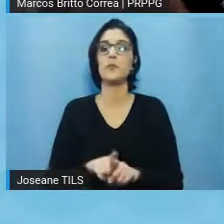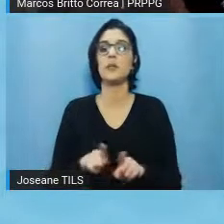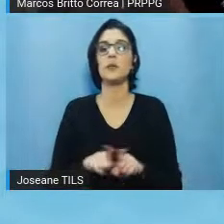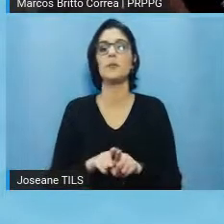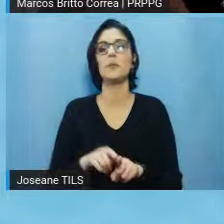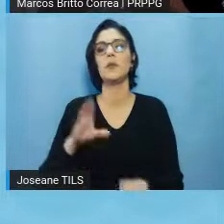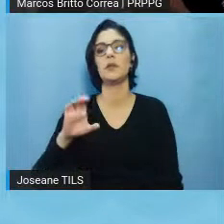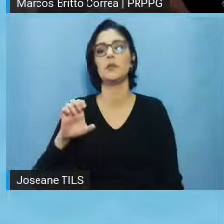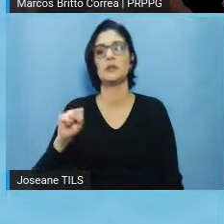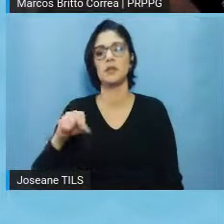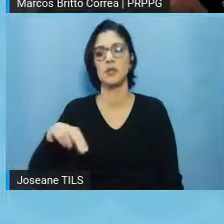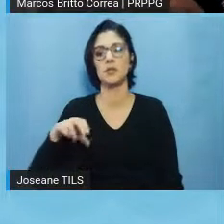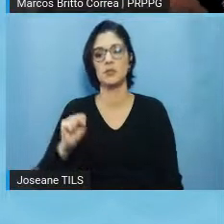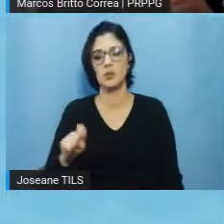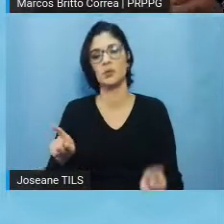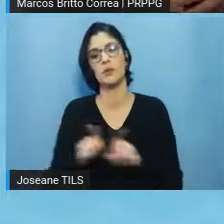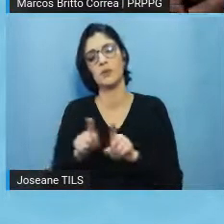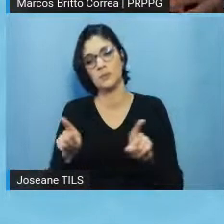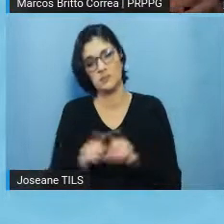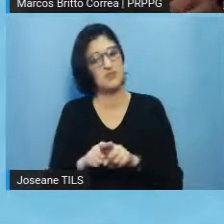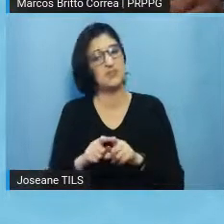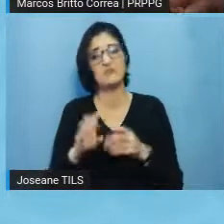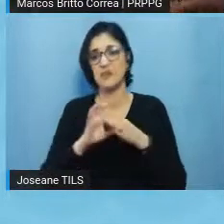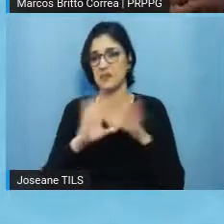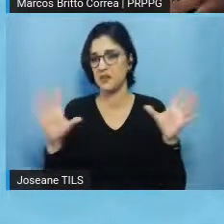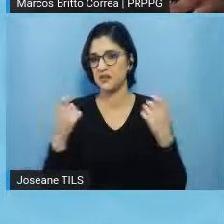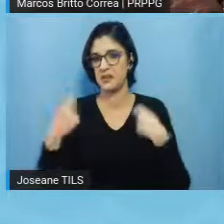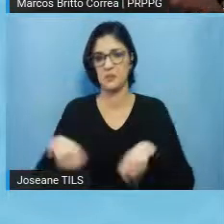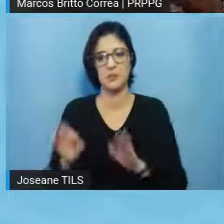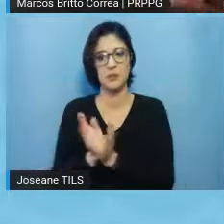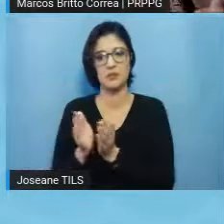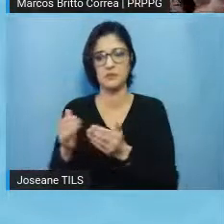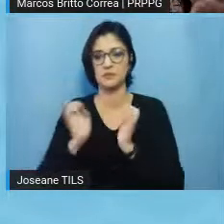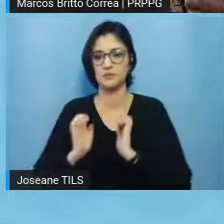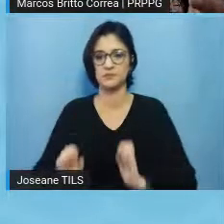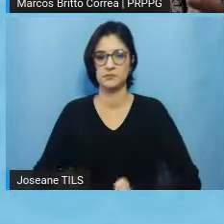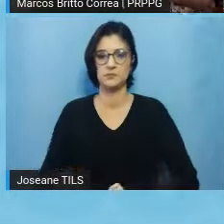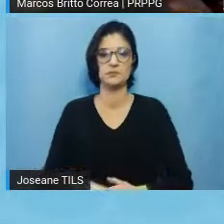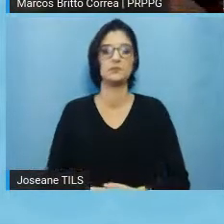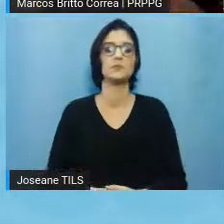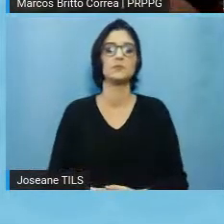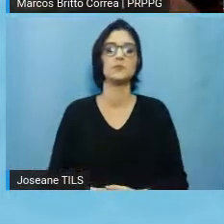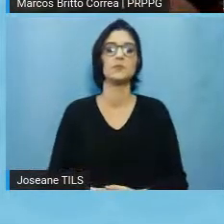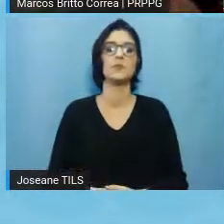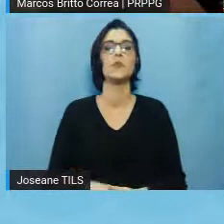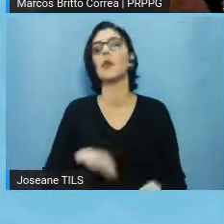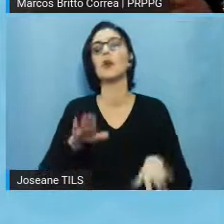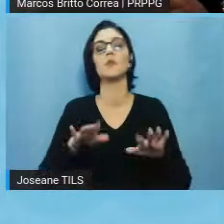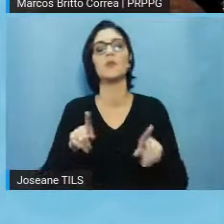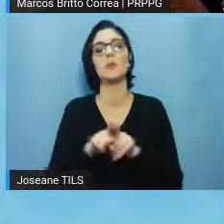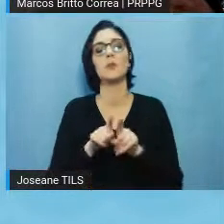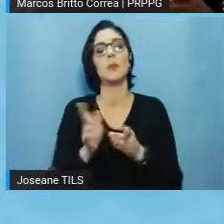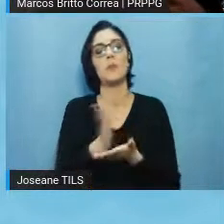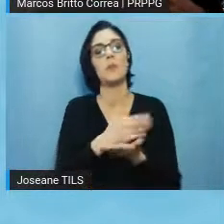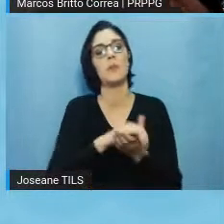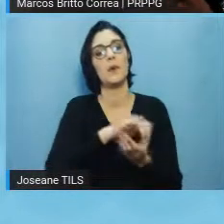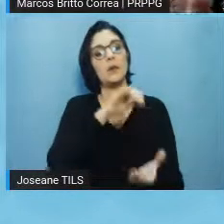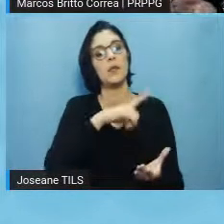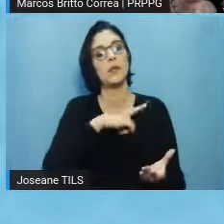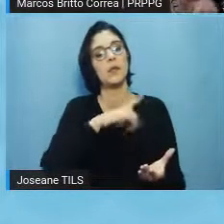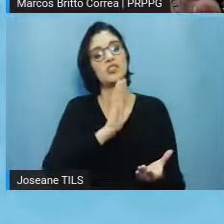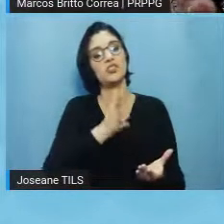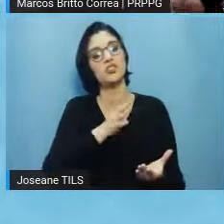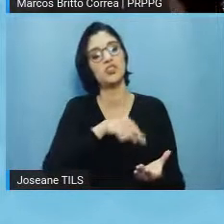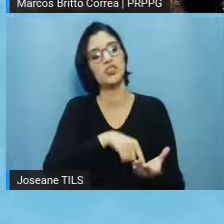pesquisas com bancos de dados, cujas informações já são agregadas, muitas vezes pelo poder público, né, então não há possibilidade nesses dados de